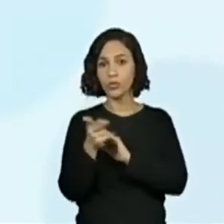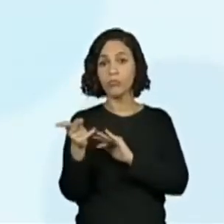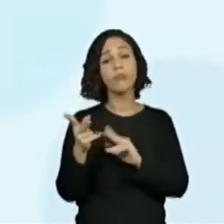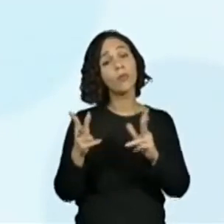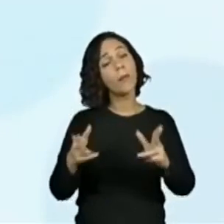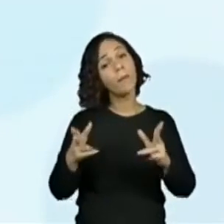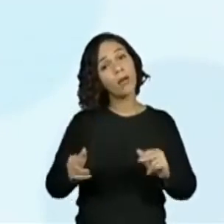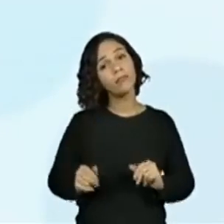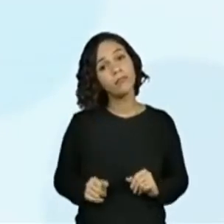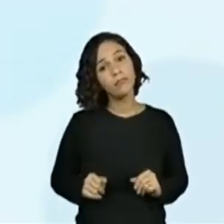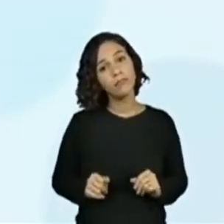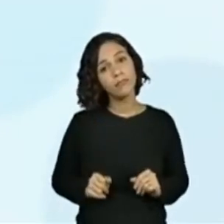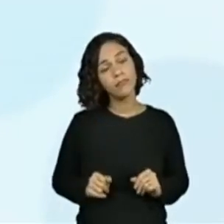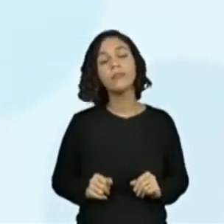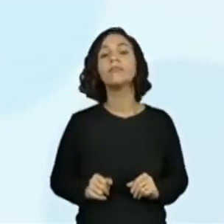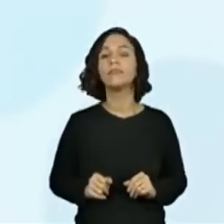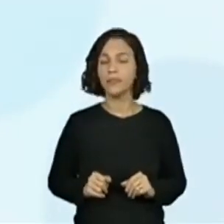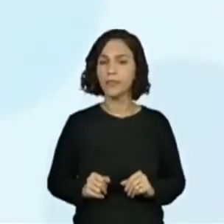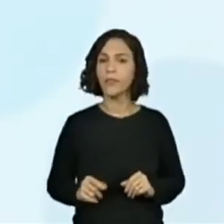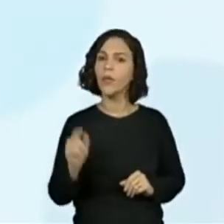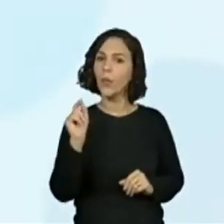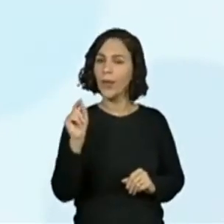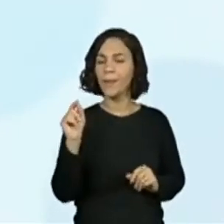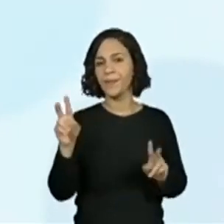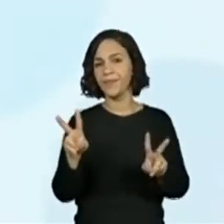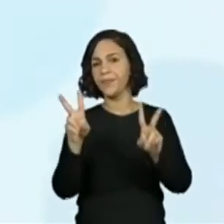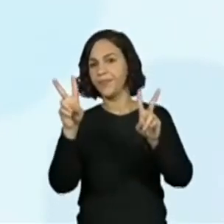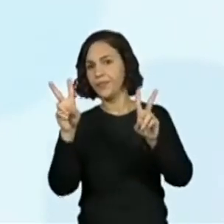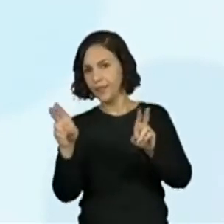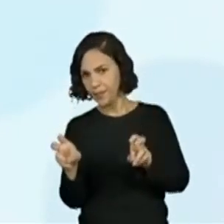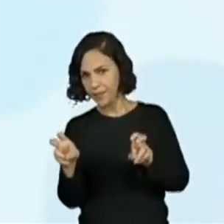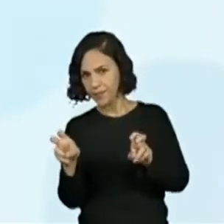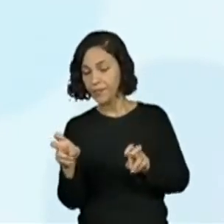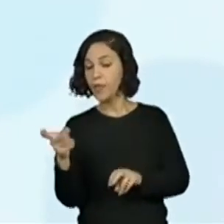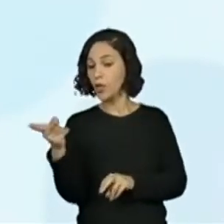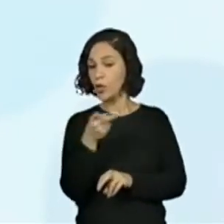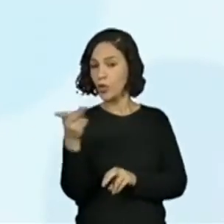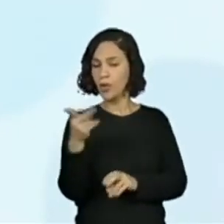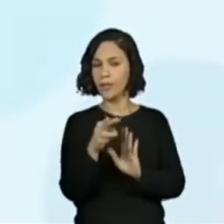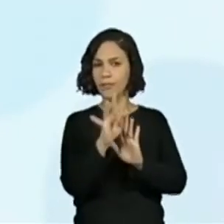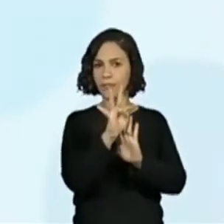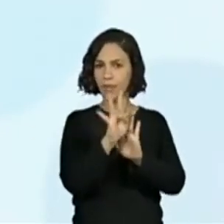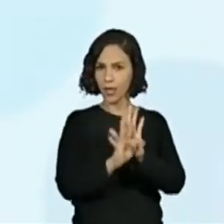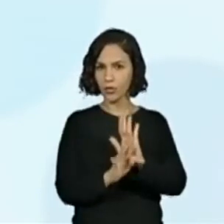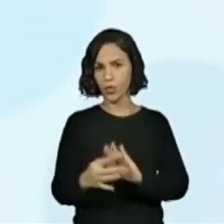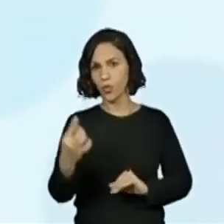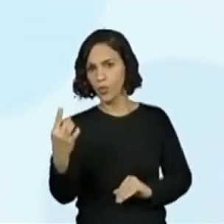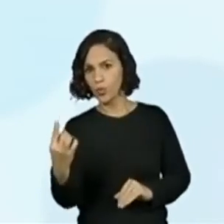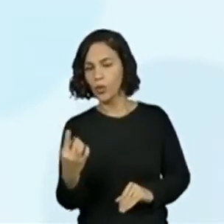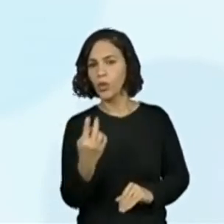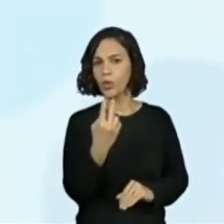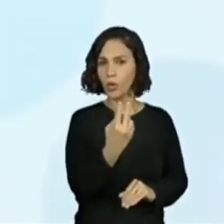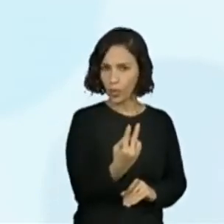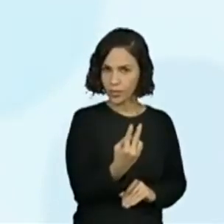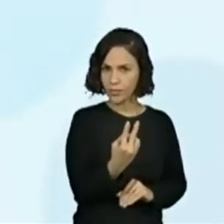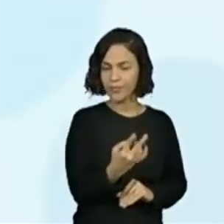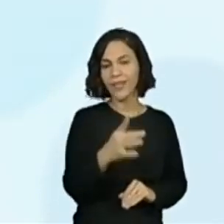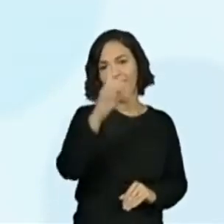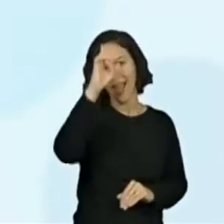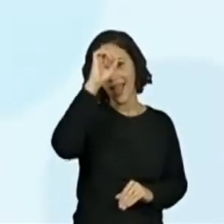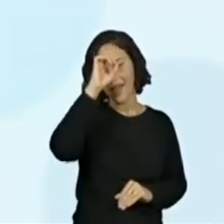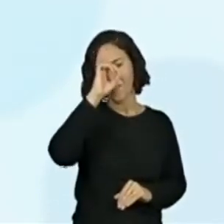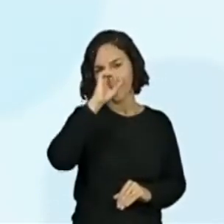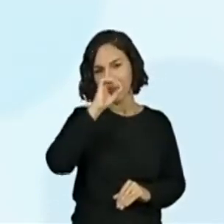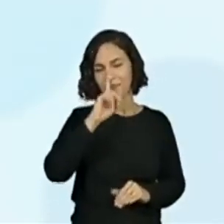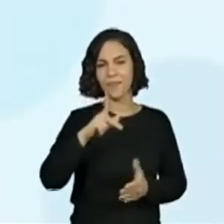mesmo, professora Vivi. A gente teve como tema dos dois textos, o texto 1 e o texto 2, a amarelinha.